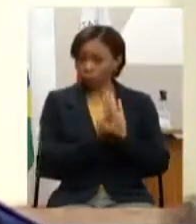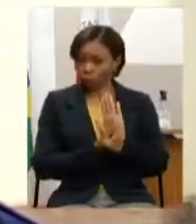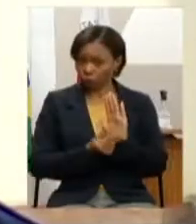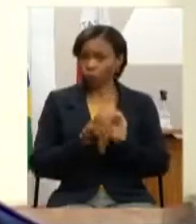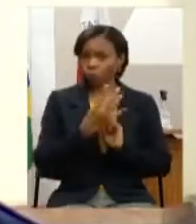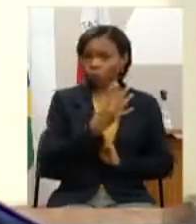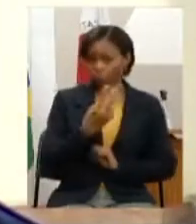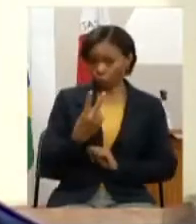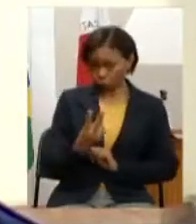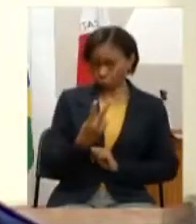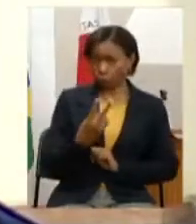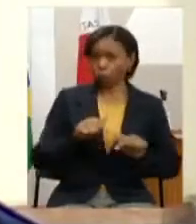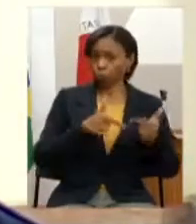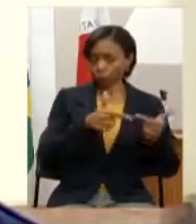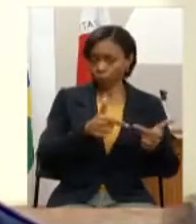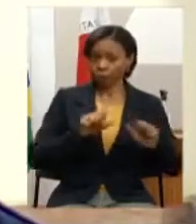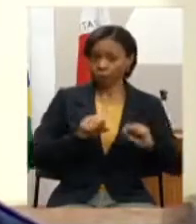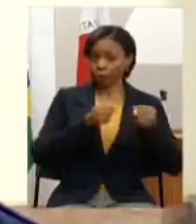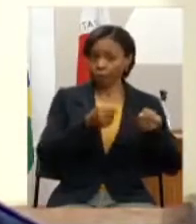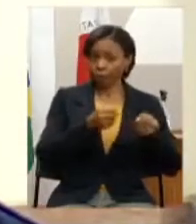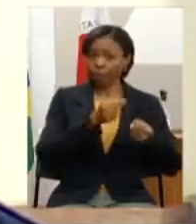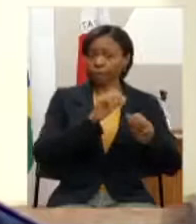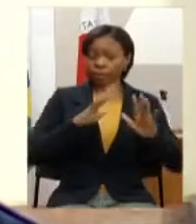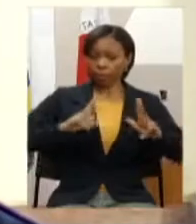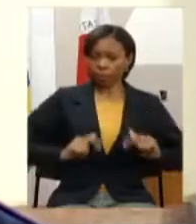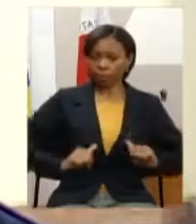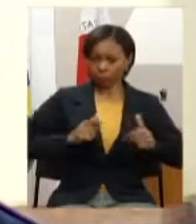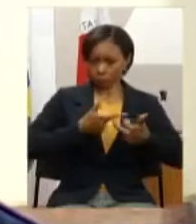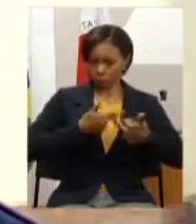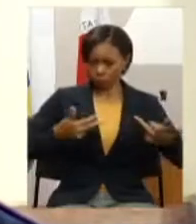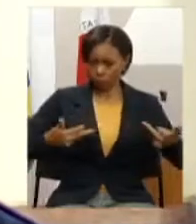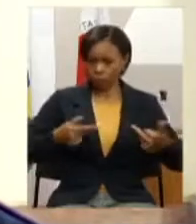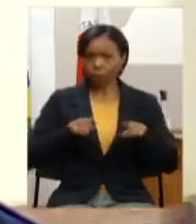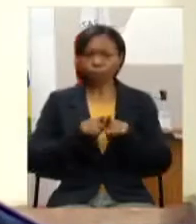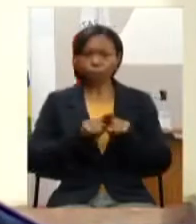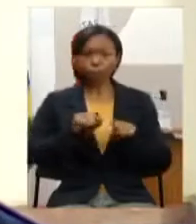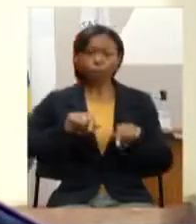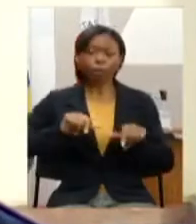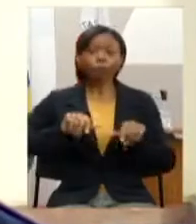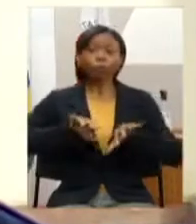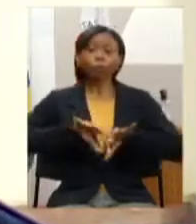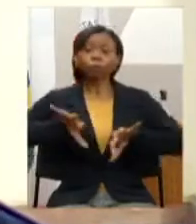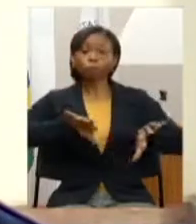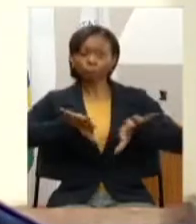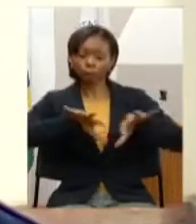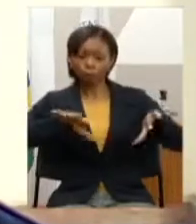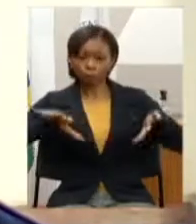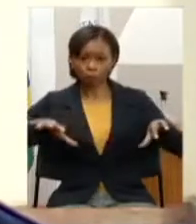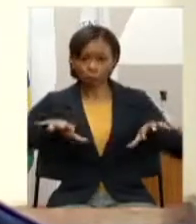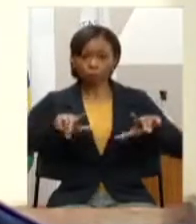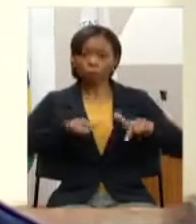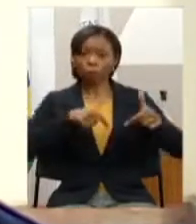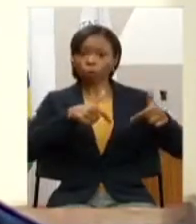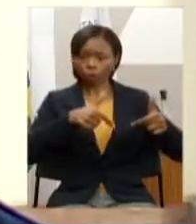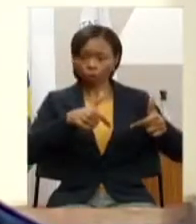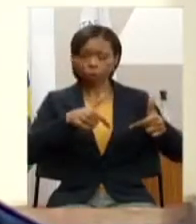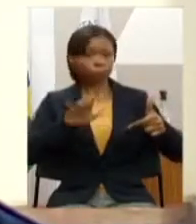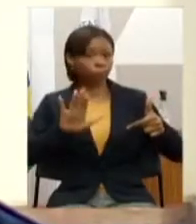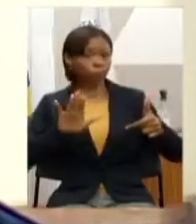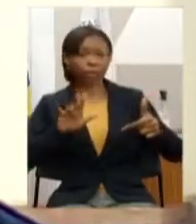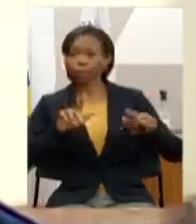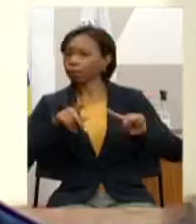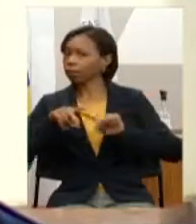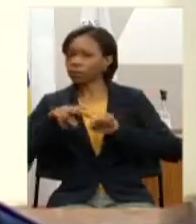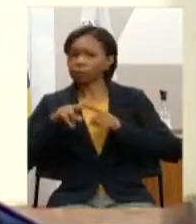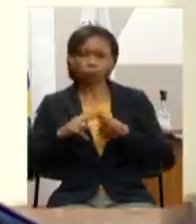42 defesa sanitária repartindo proporcionalmente as diferenças acrescidas entre as ações do programa sem alteração das metas